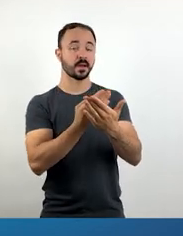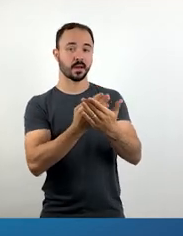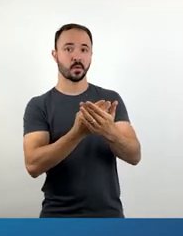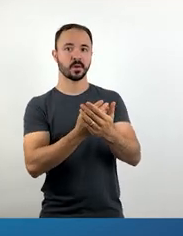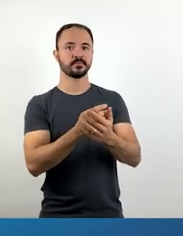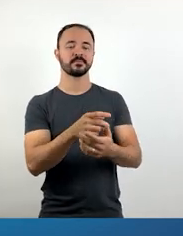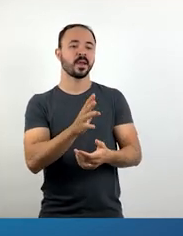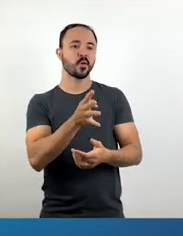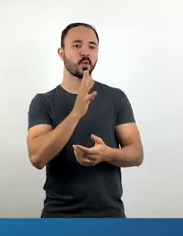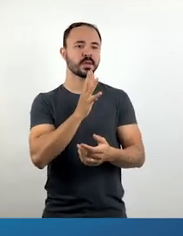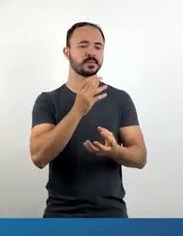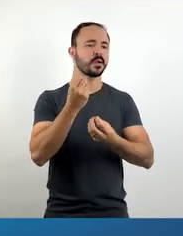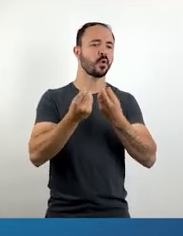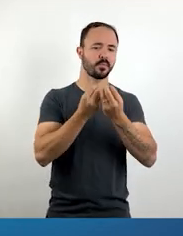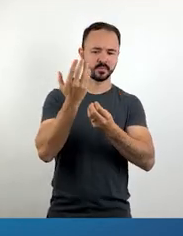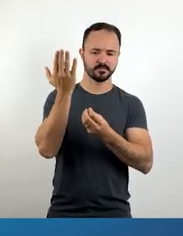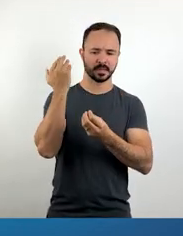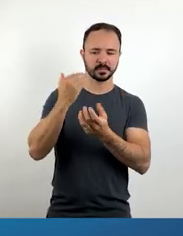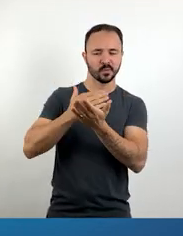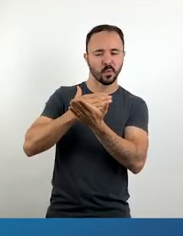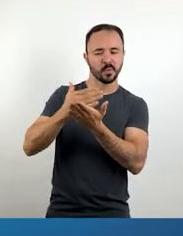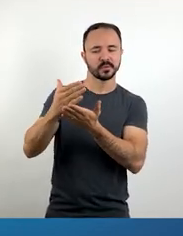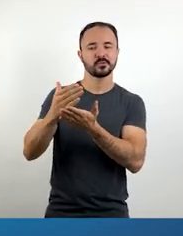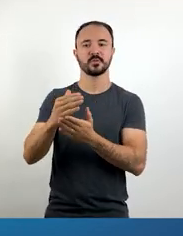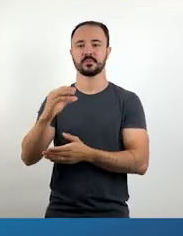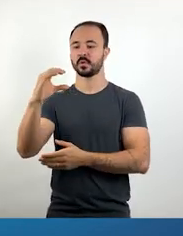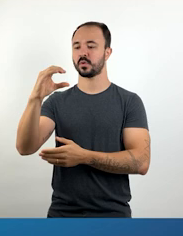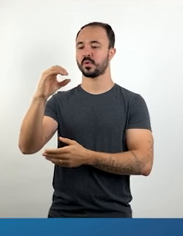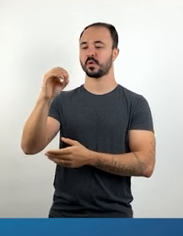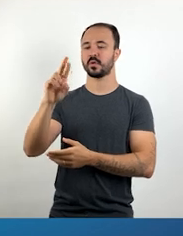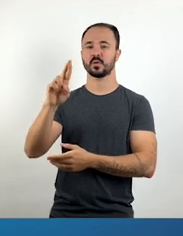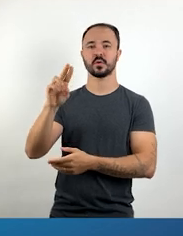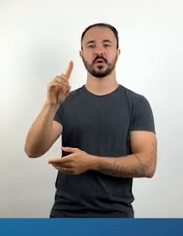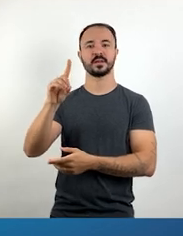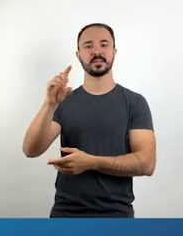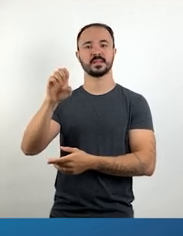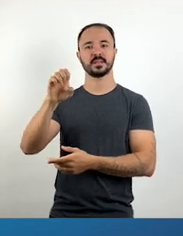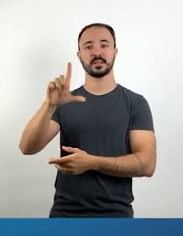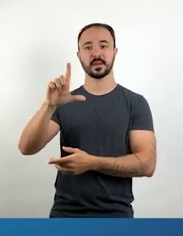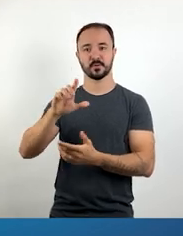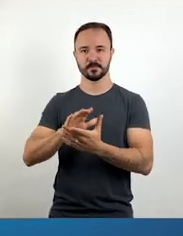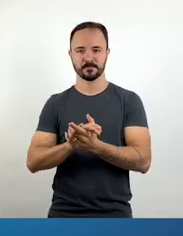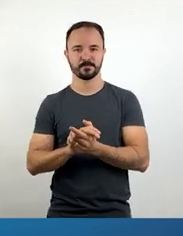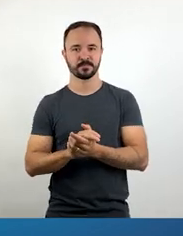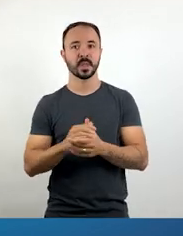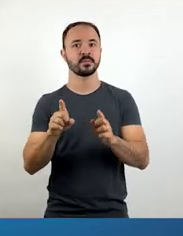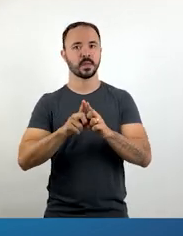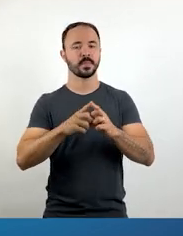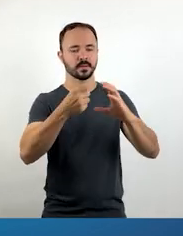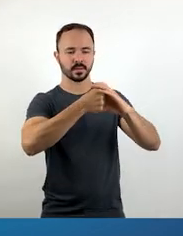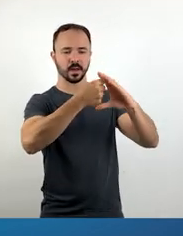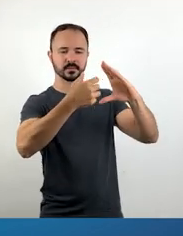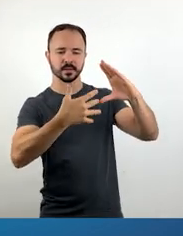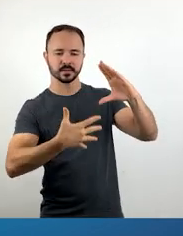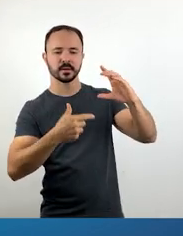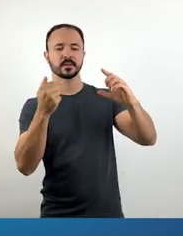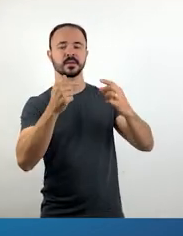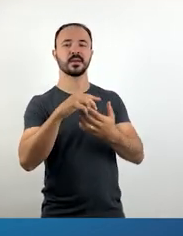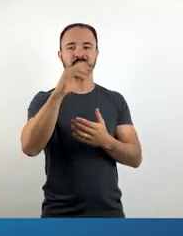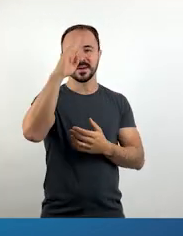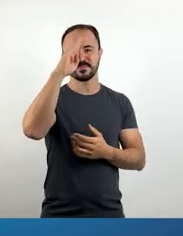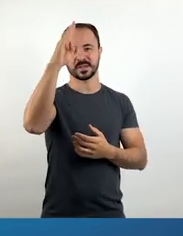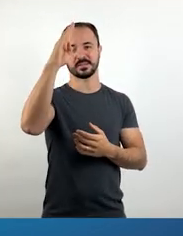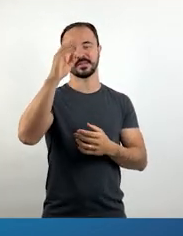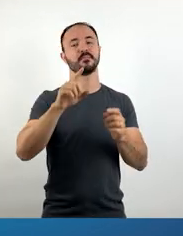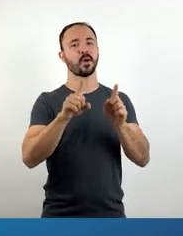origem da literatura de Cordel, finalidade, meios de circulação e principais características, identificando o